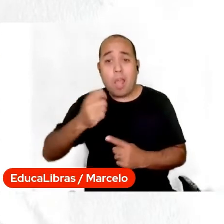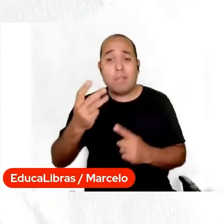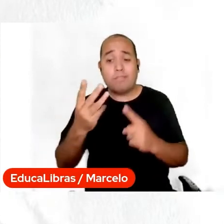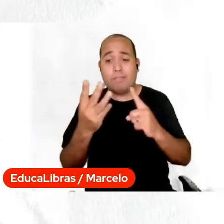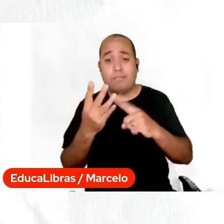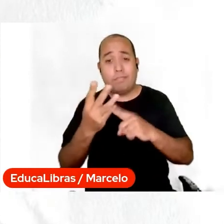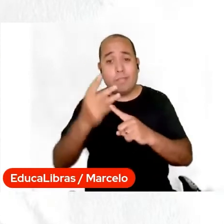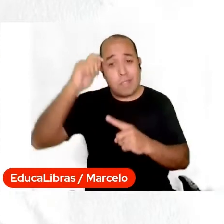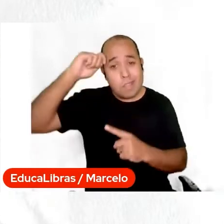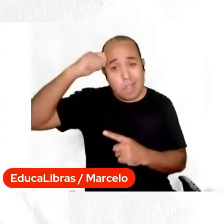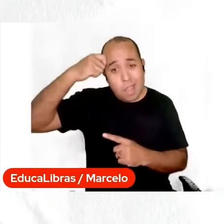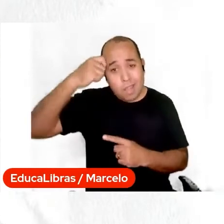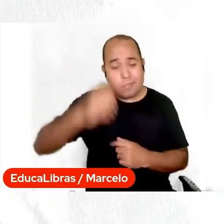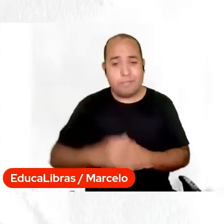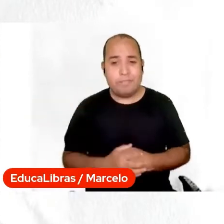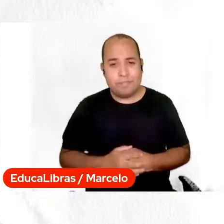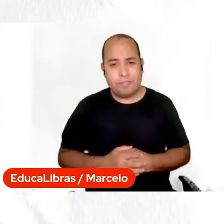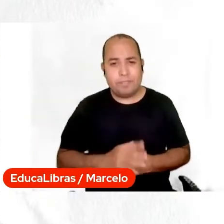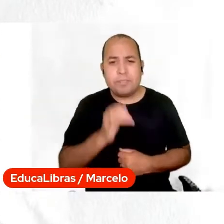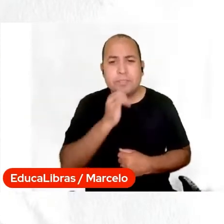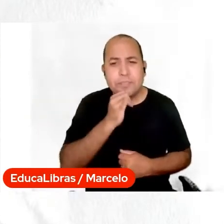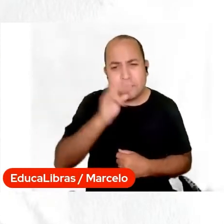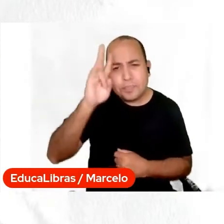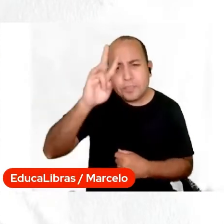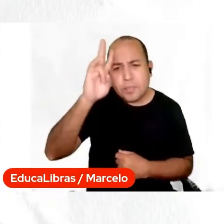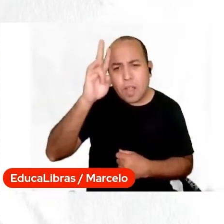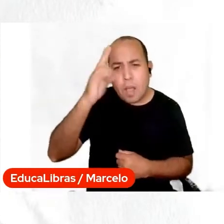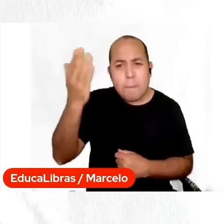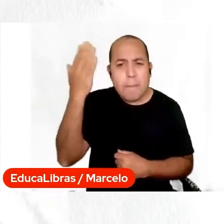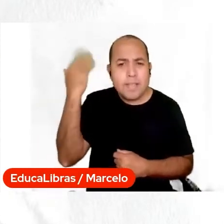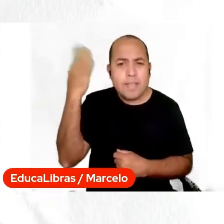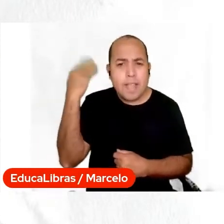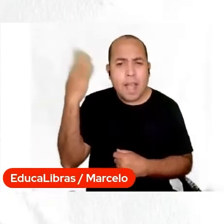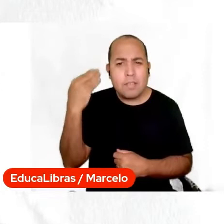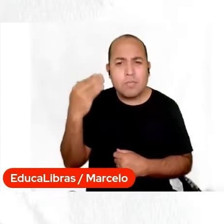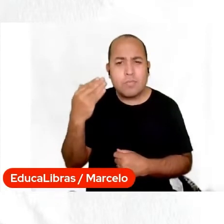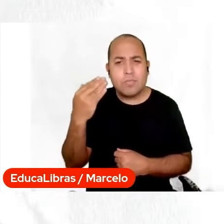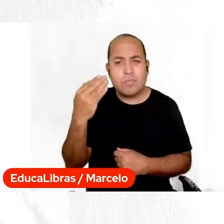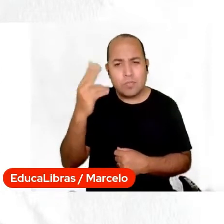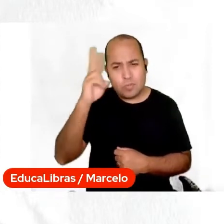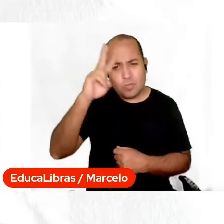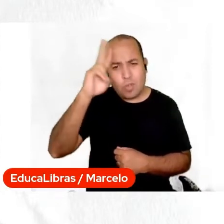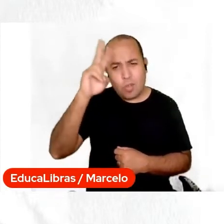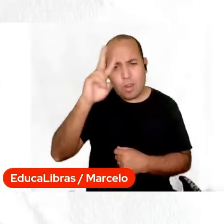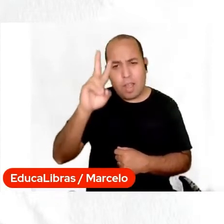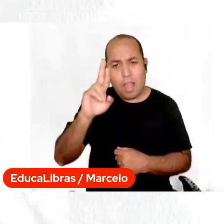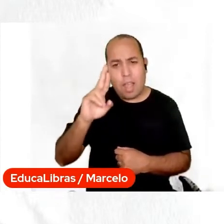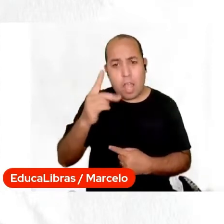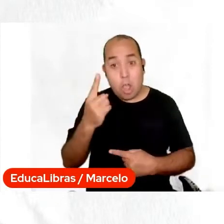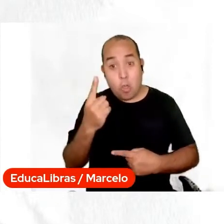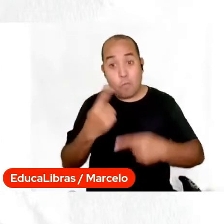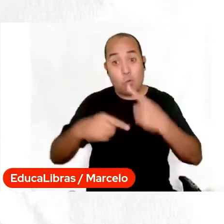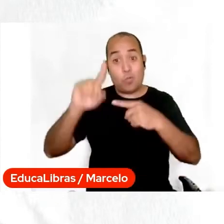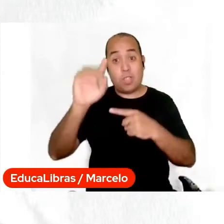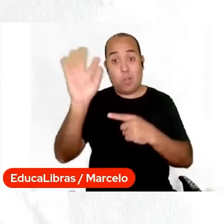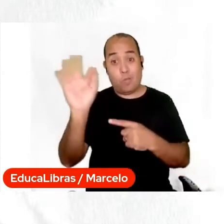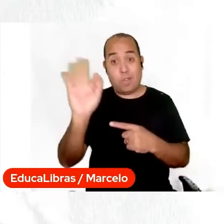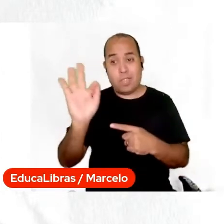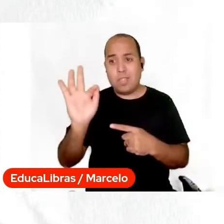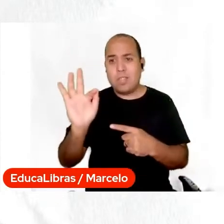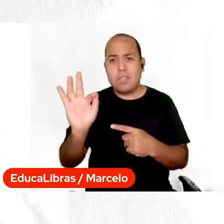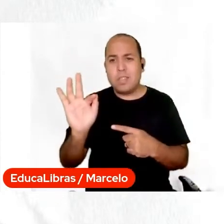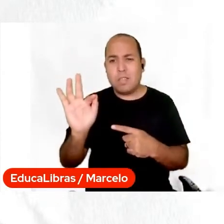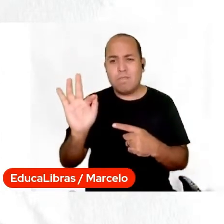na Revolução Francesa, cadê os direitos dos escravizados? Cadê os direitos das mulheres? Mas